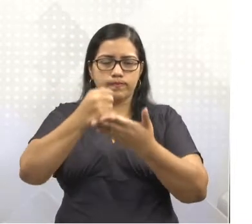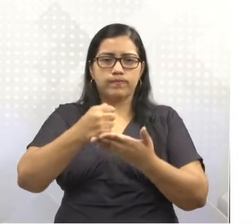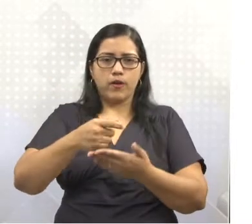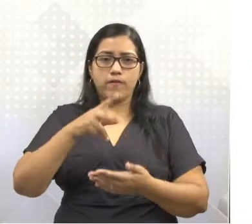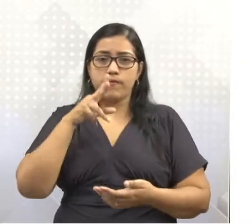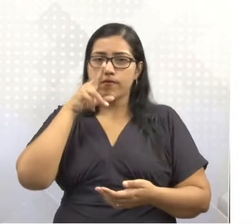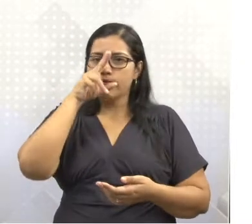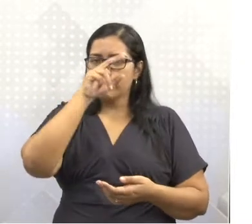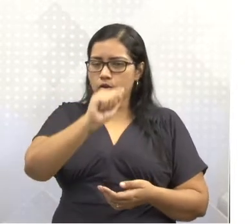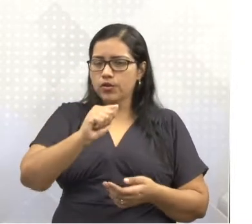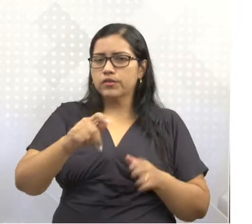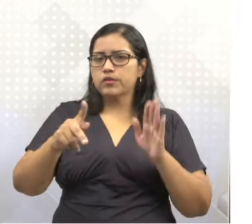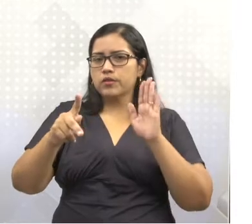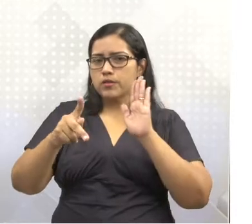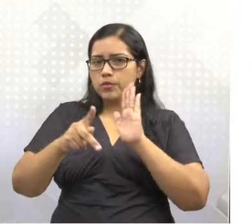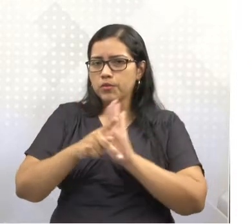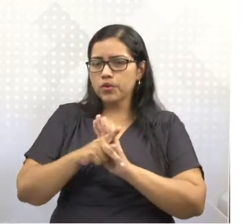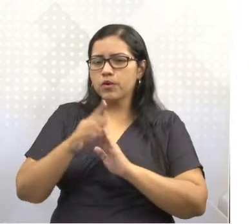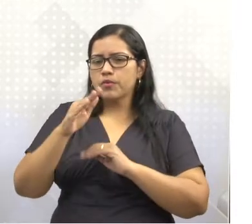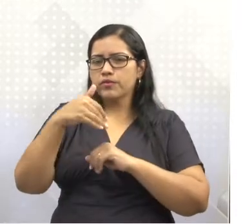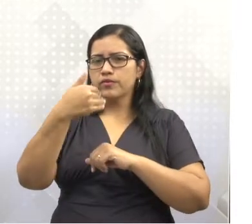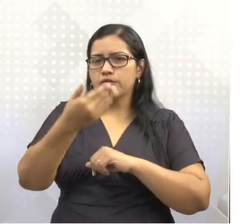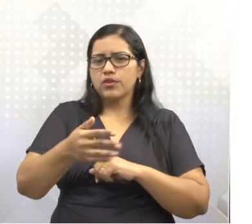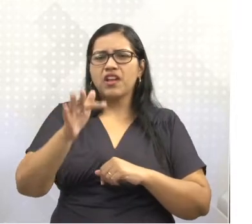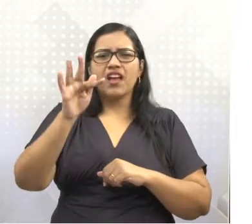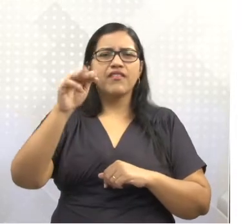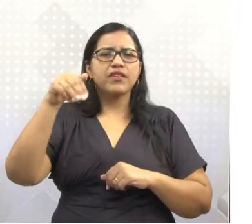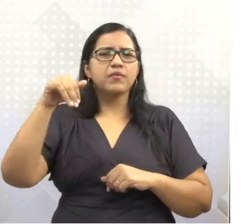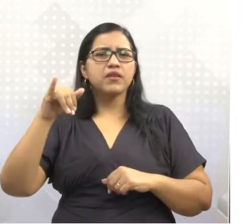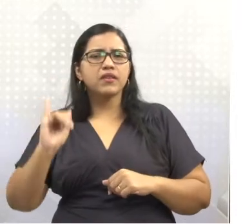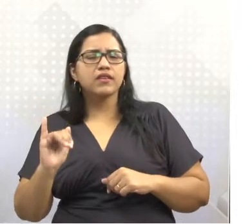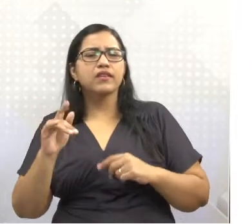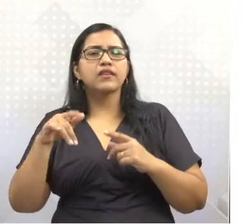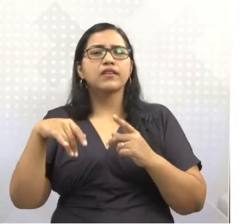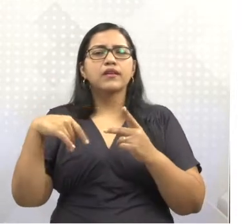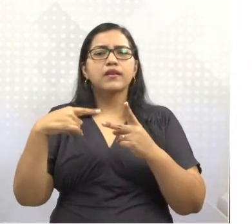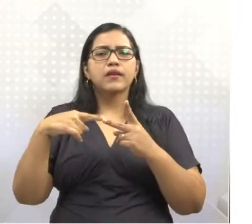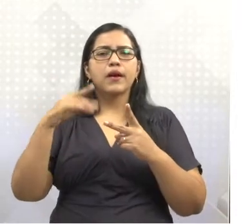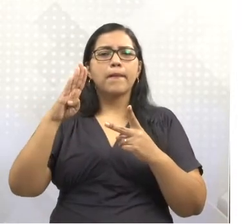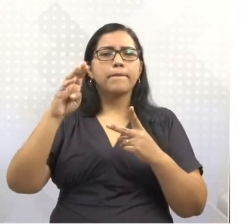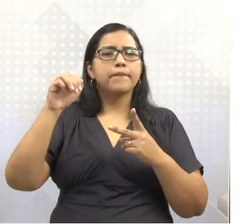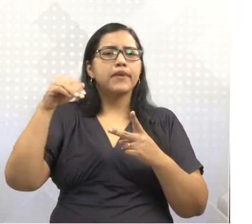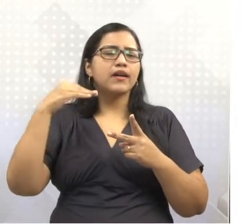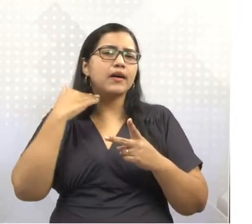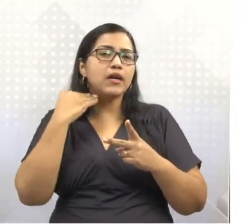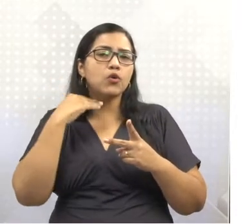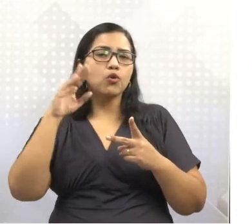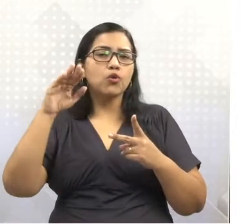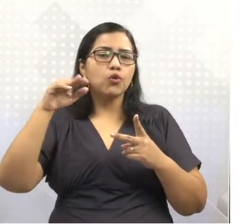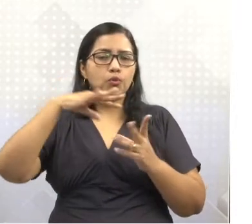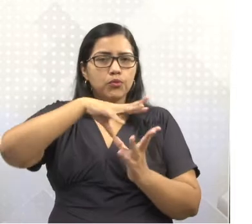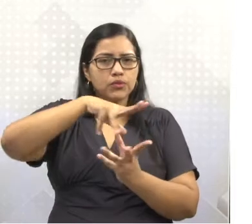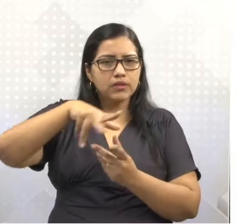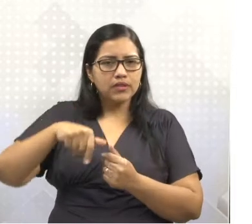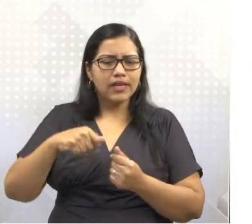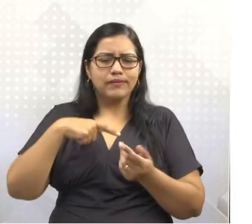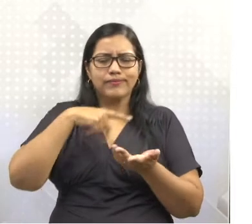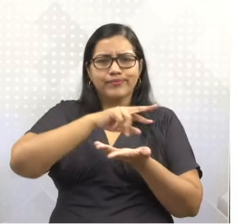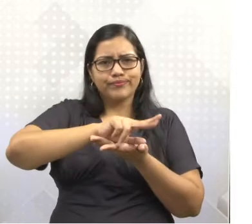perante as instituições internacionais, como a FMI, o BIT, o Banco Mundial, a ONU, entre outras instituições,